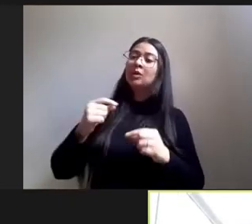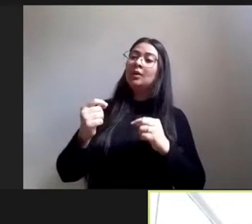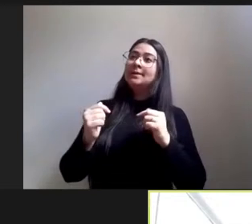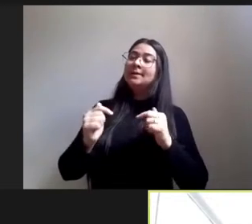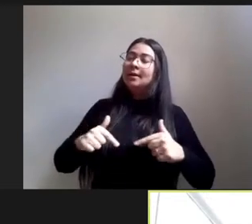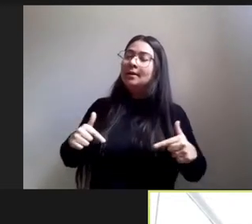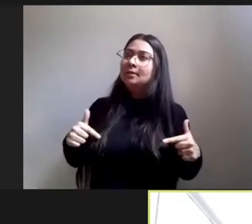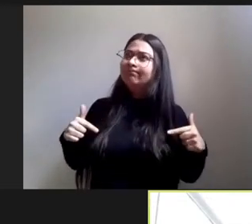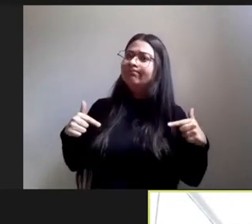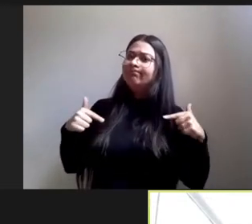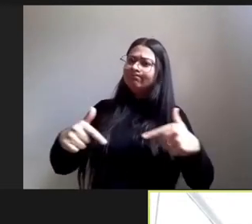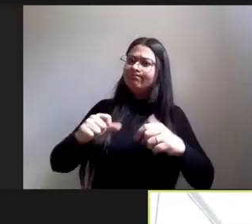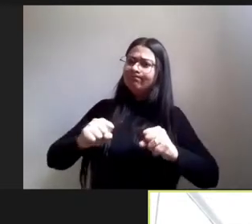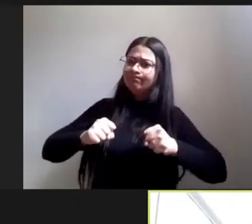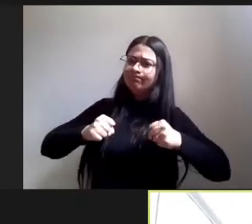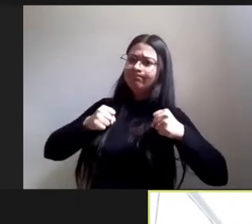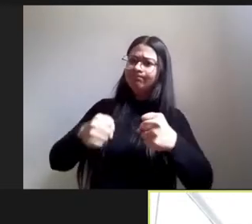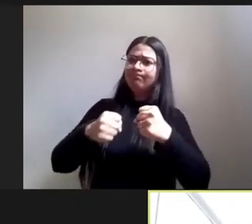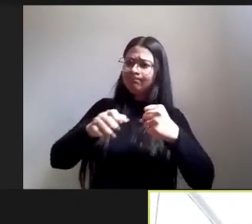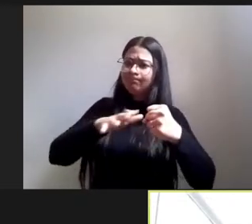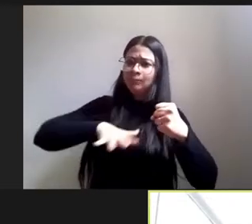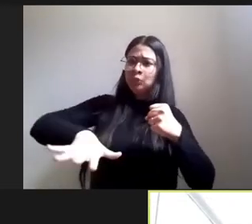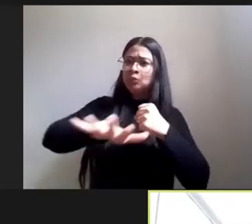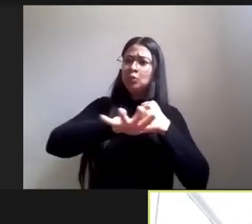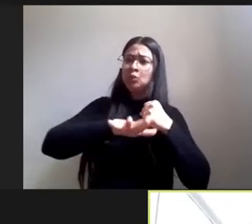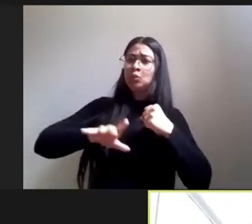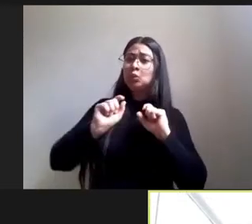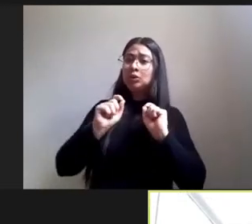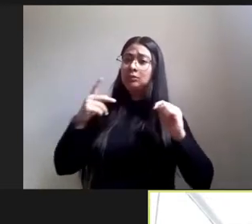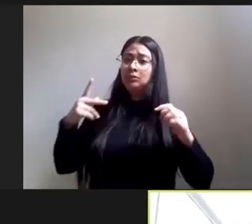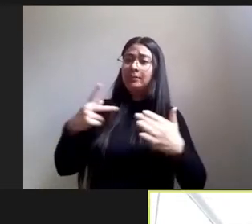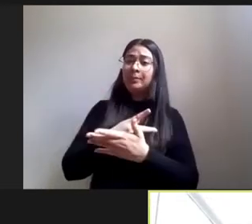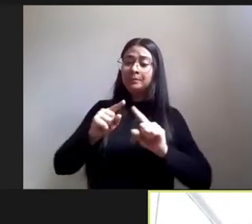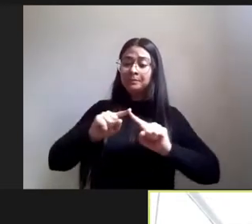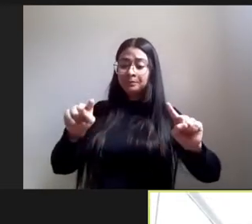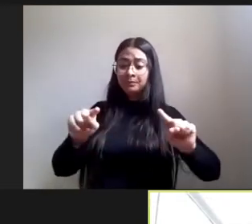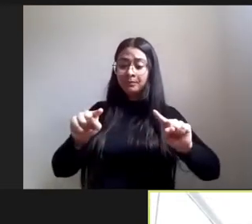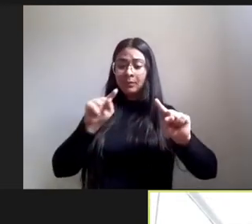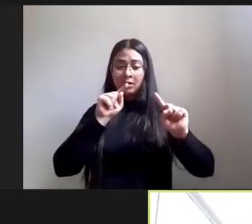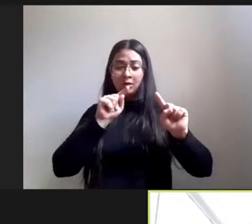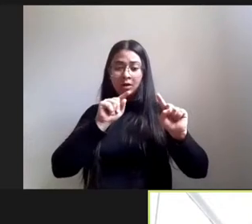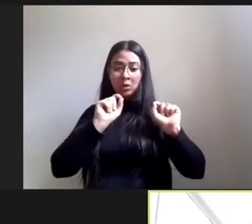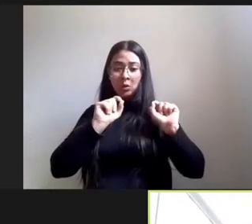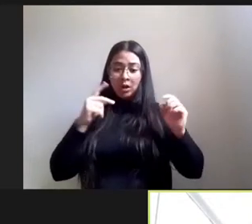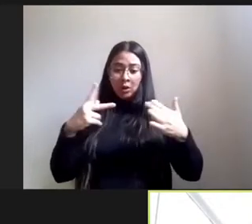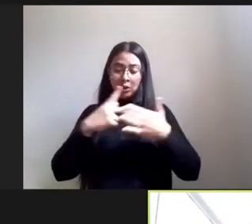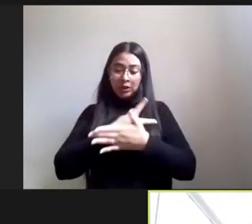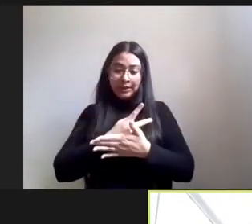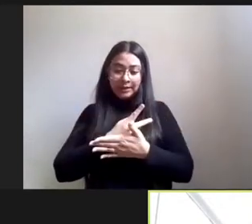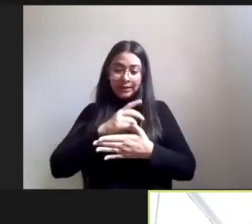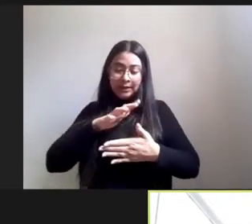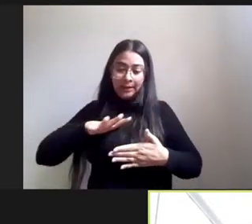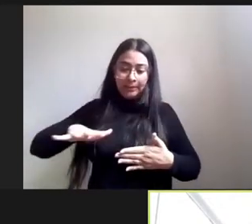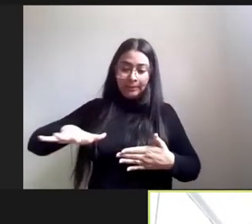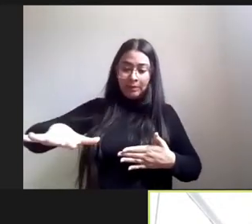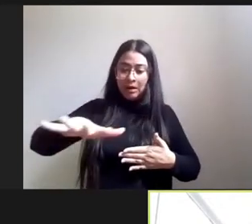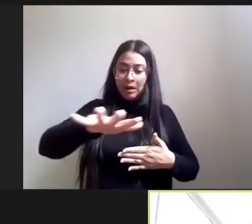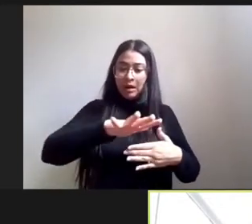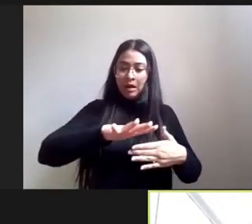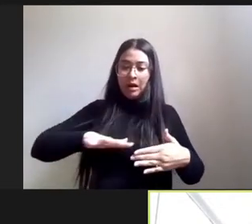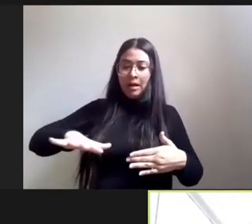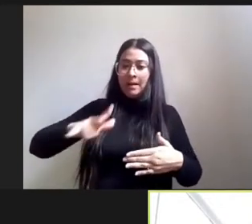não só no âmbito da associação mas esse cenário de cerco né absoluto que a gente está vivendo